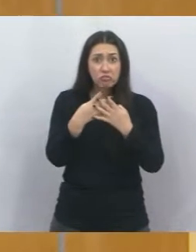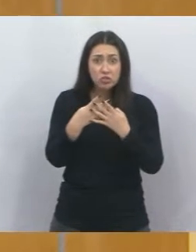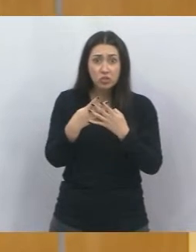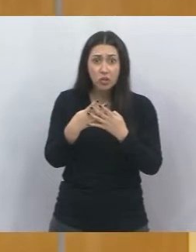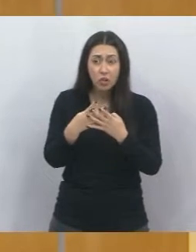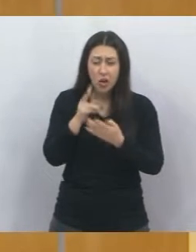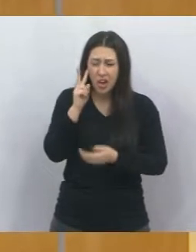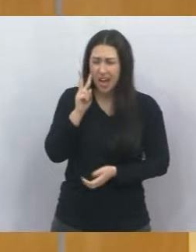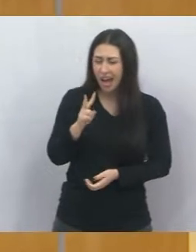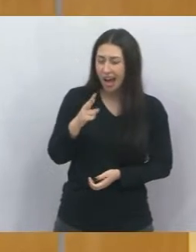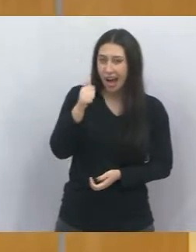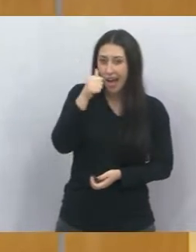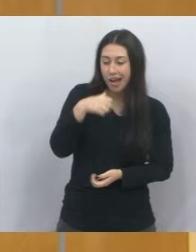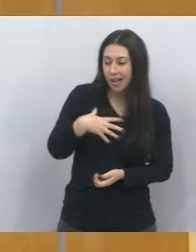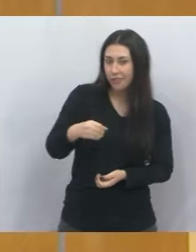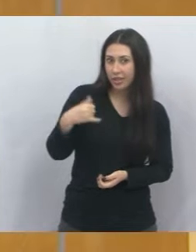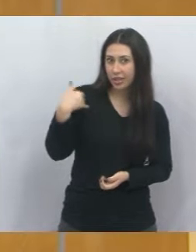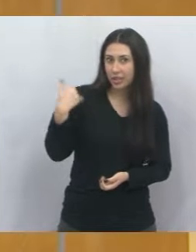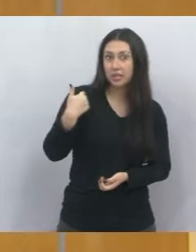da filha de 10 anos.